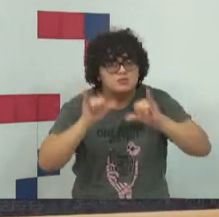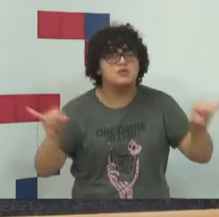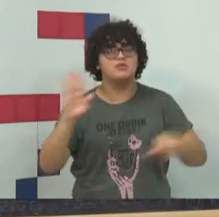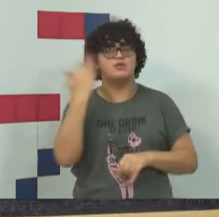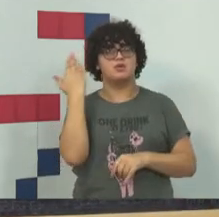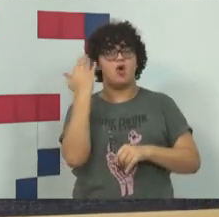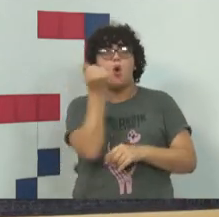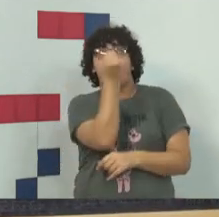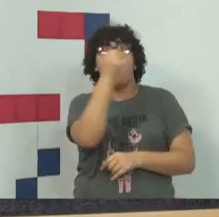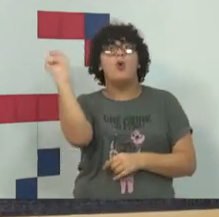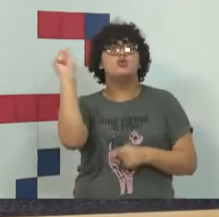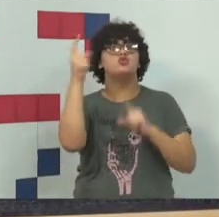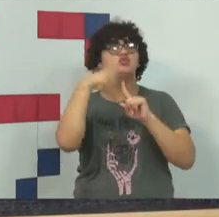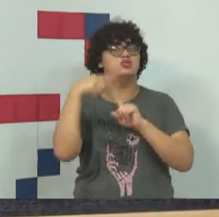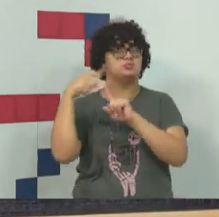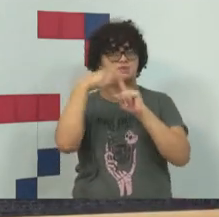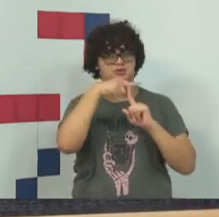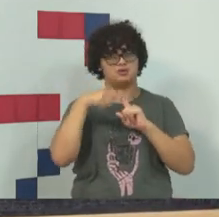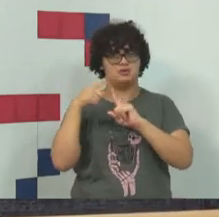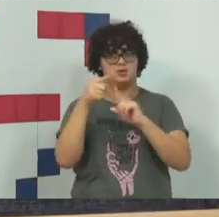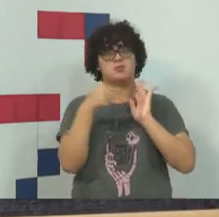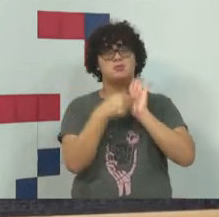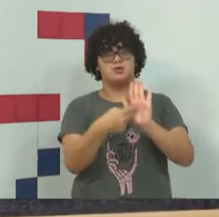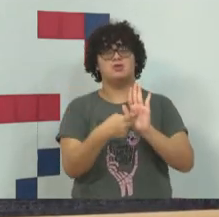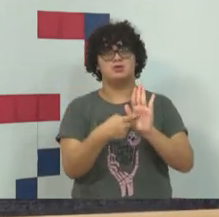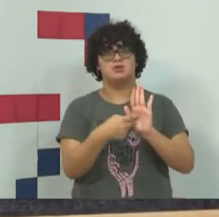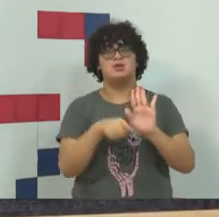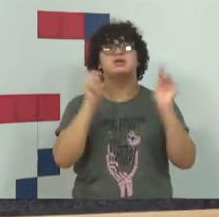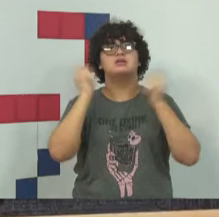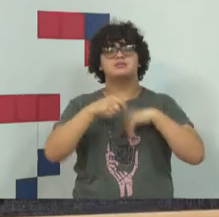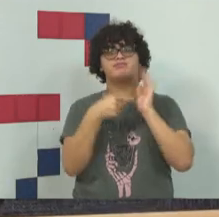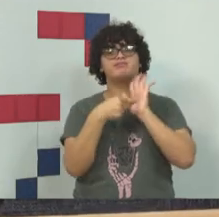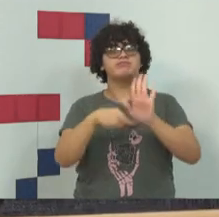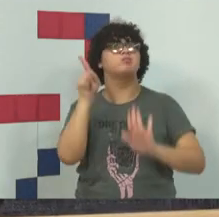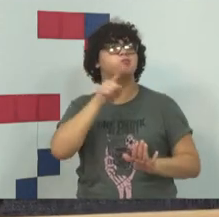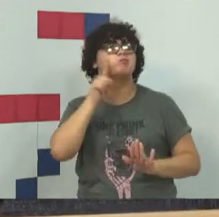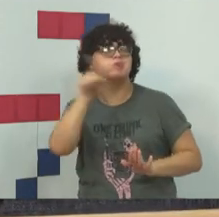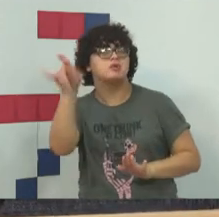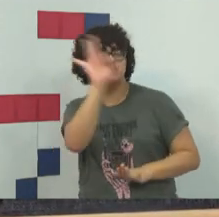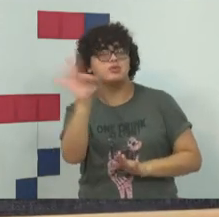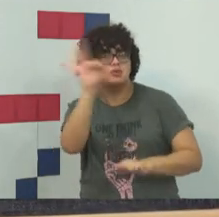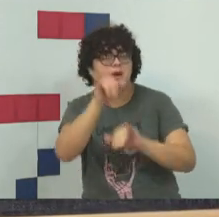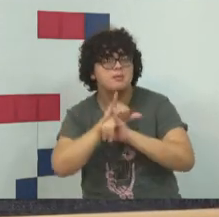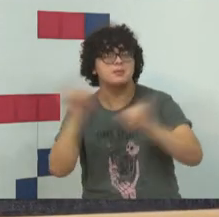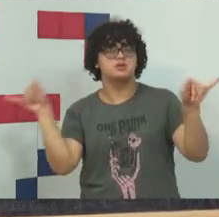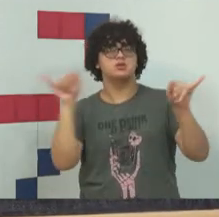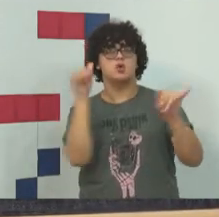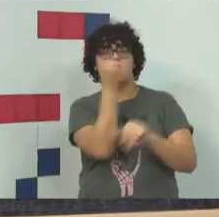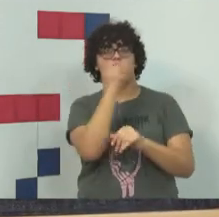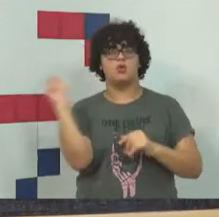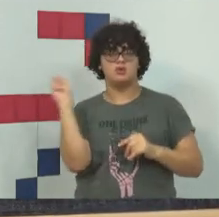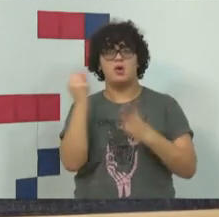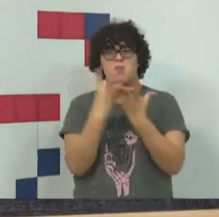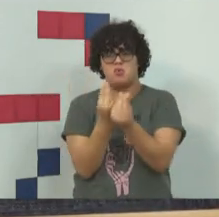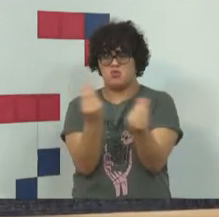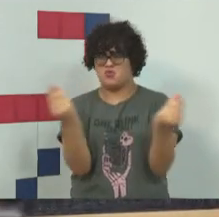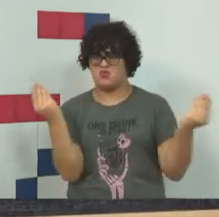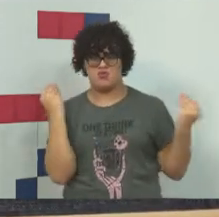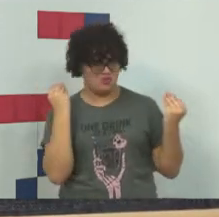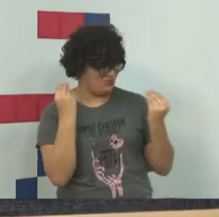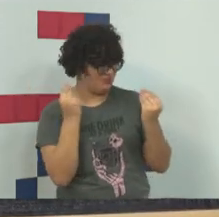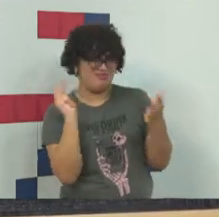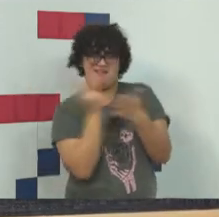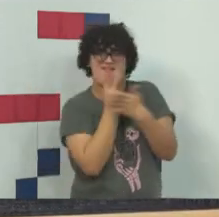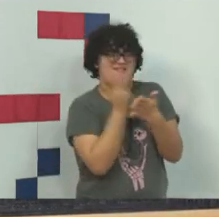oito tipos de fake news. Só para apresentar aqui. Harvard já apresentou oito tipos diferentes de fake news. Então, são desinformações em vários